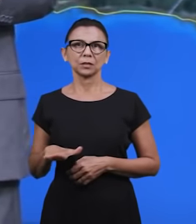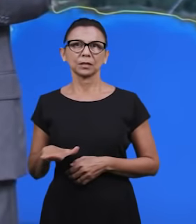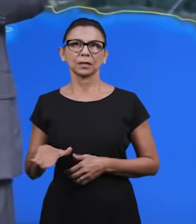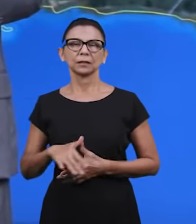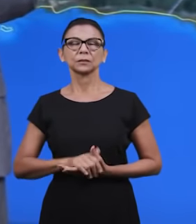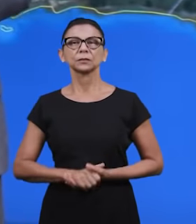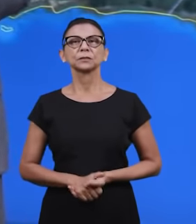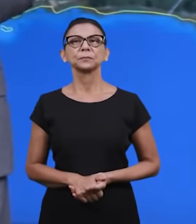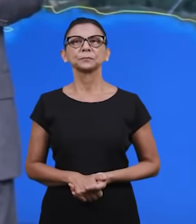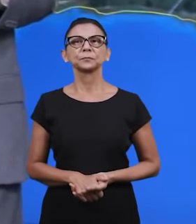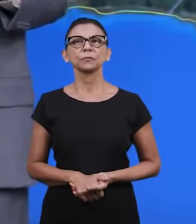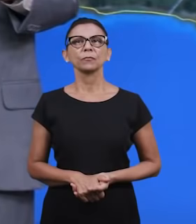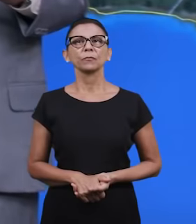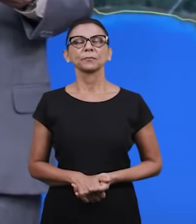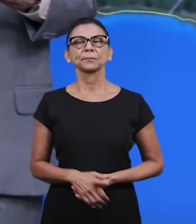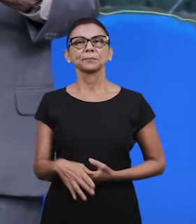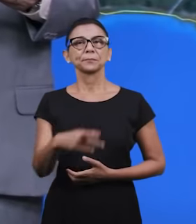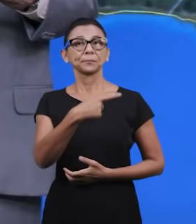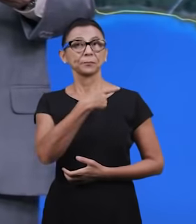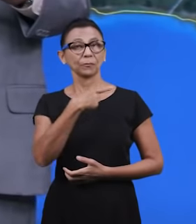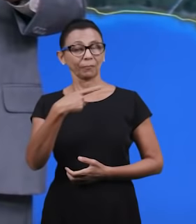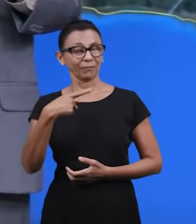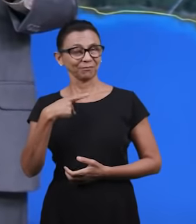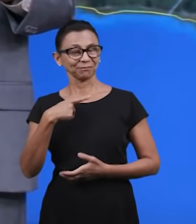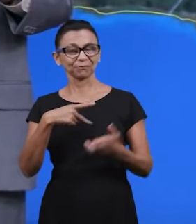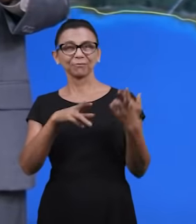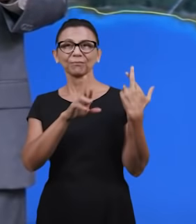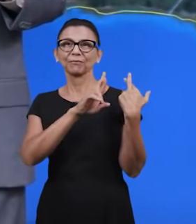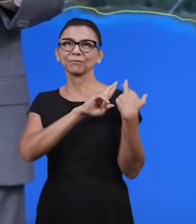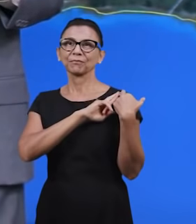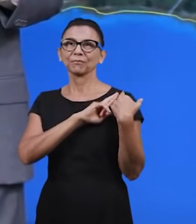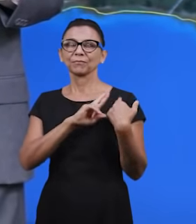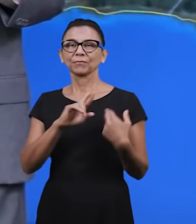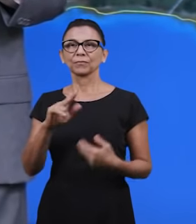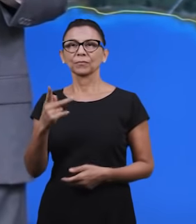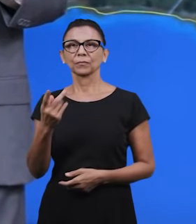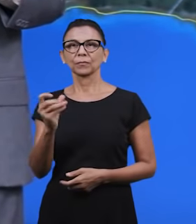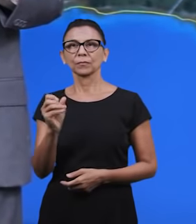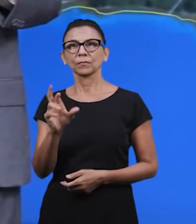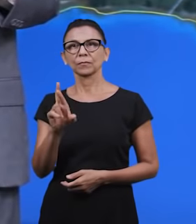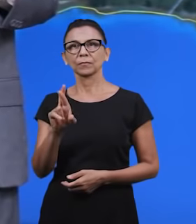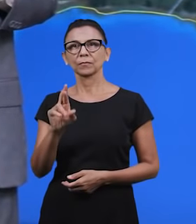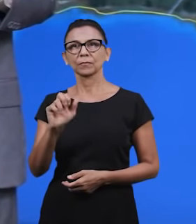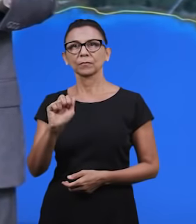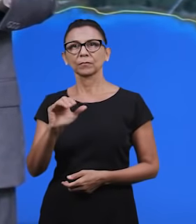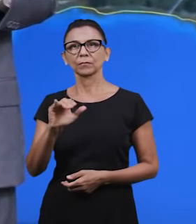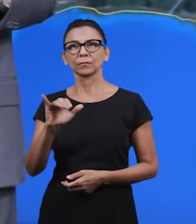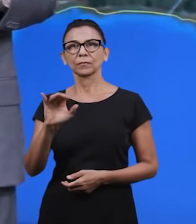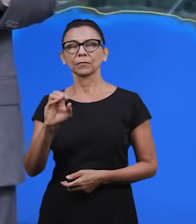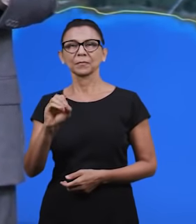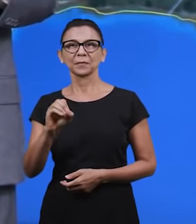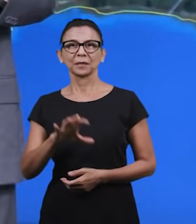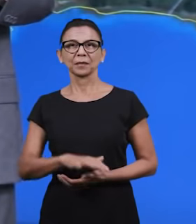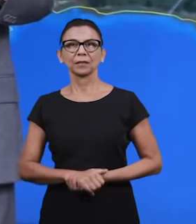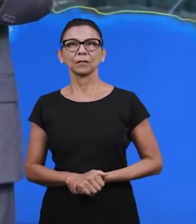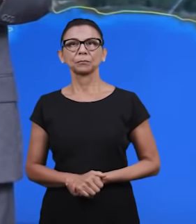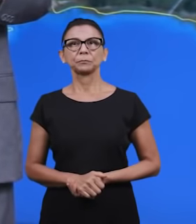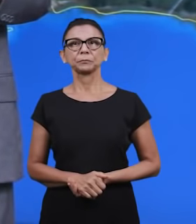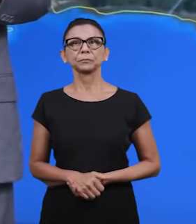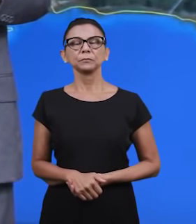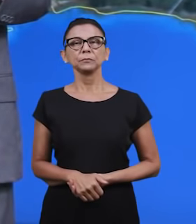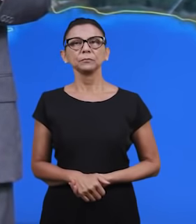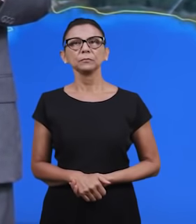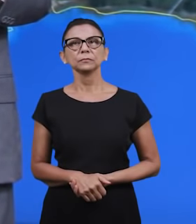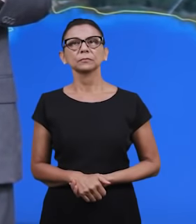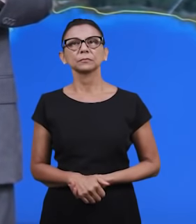da igreja ali em Buenos Aires. E o pastor, o nosso querido companheiro, o pastor Horácio Mamana. Nós então vamos ouvir a